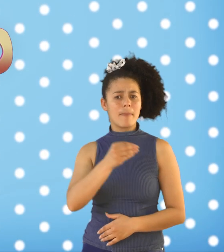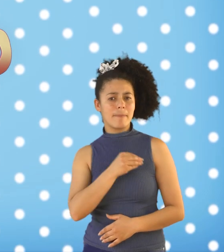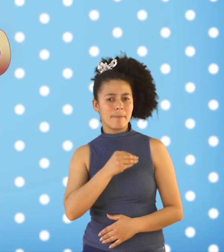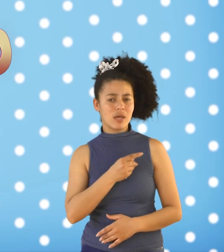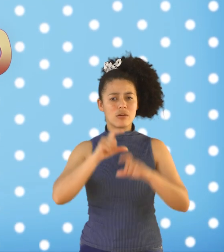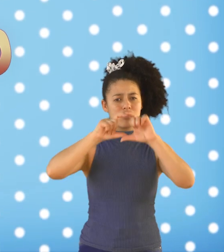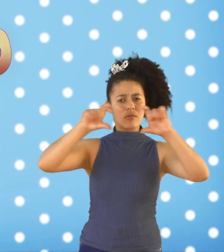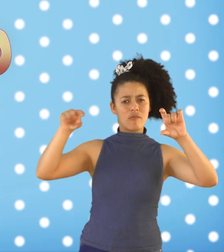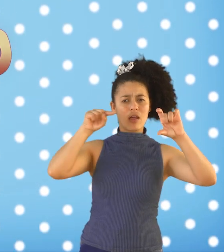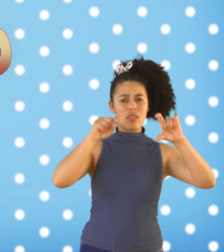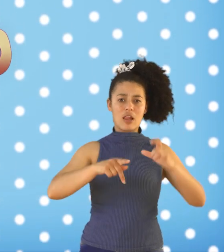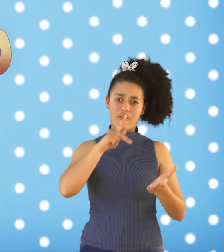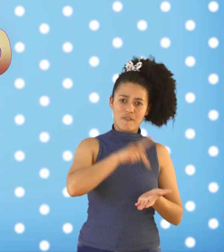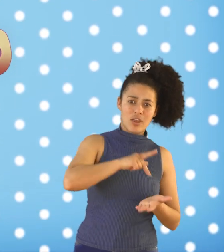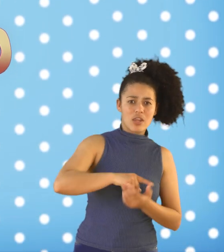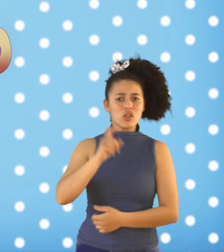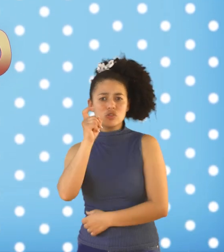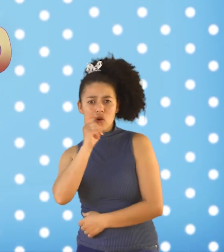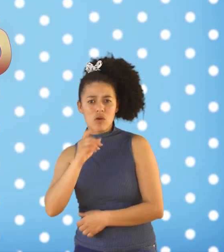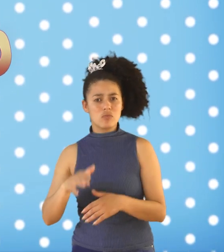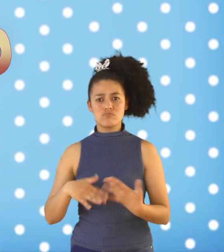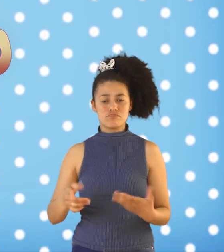ou verdadeiro? Valendo!